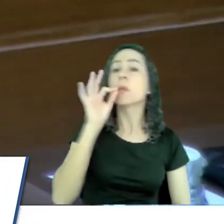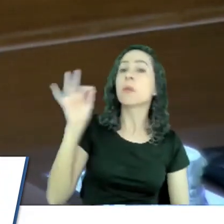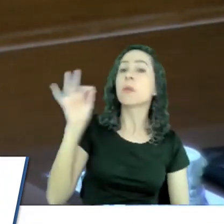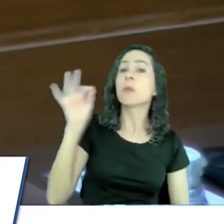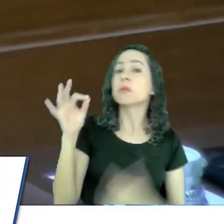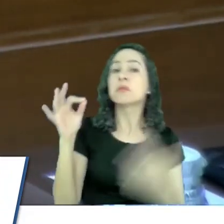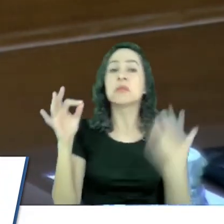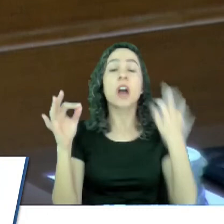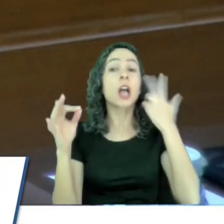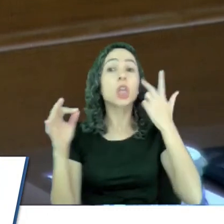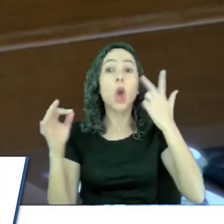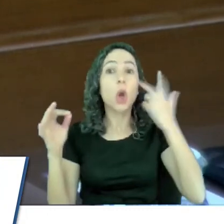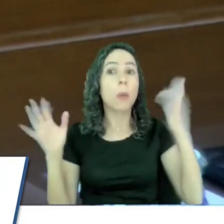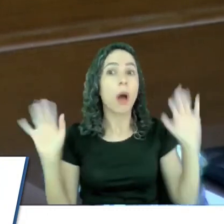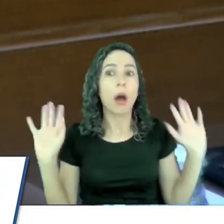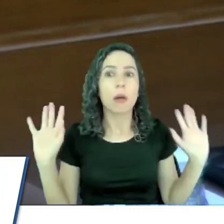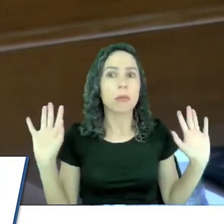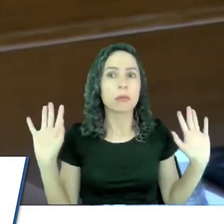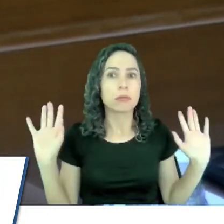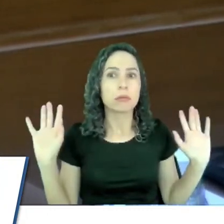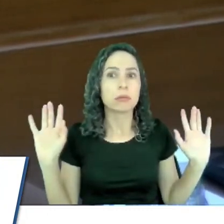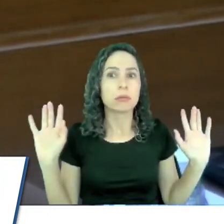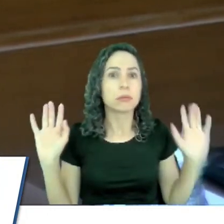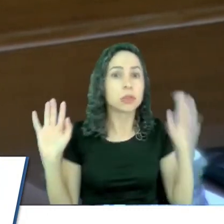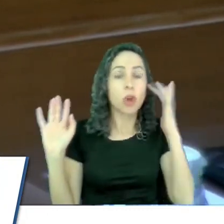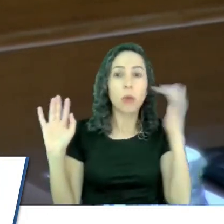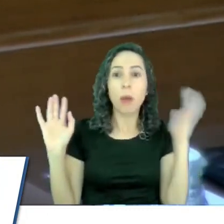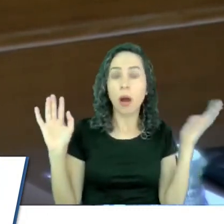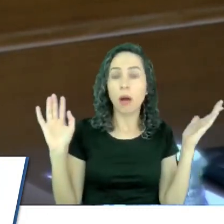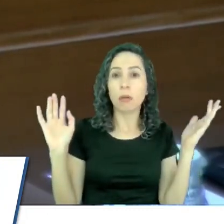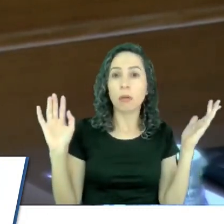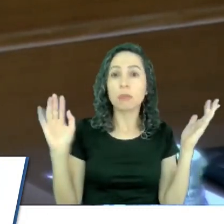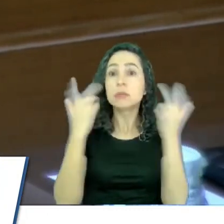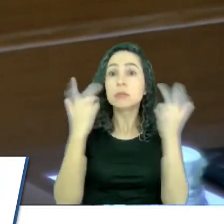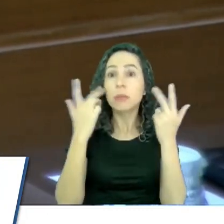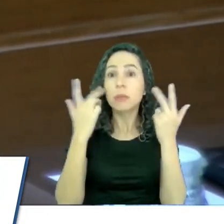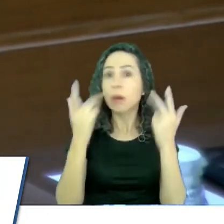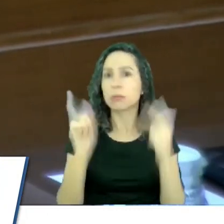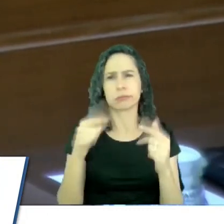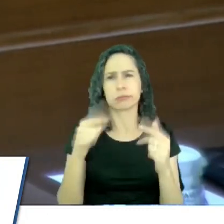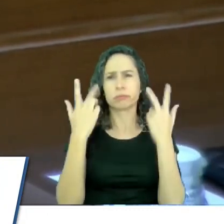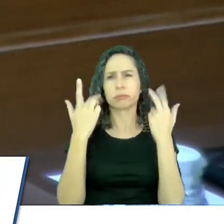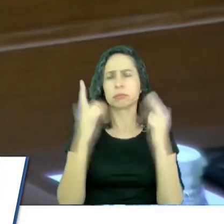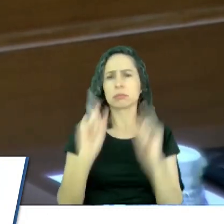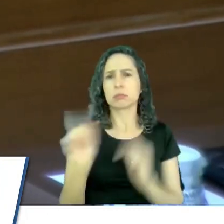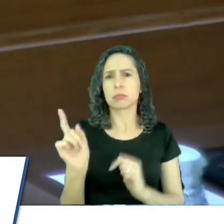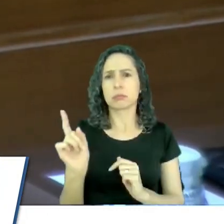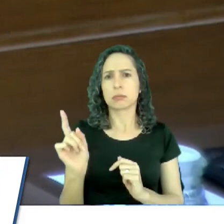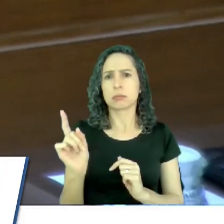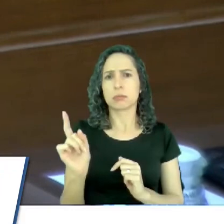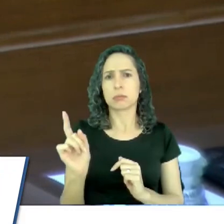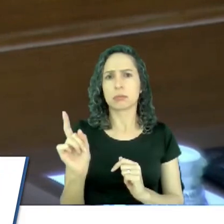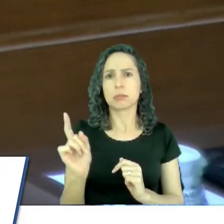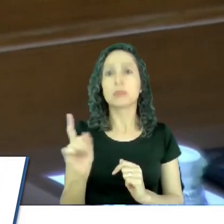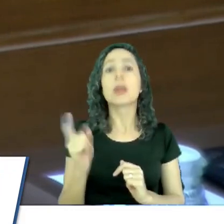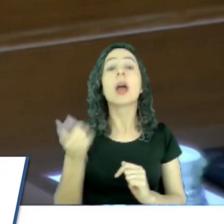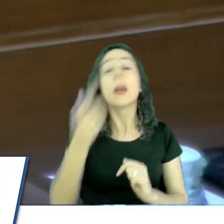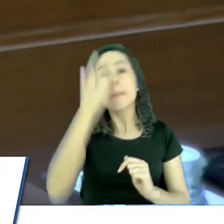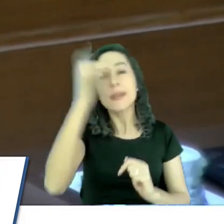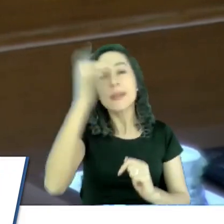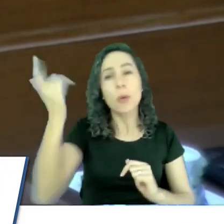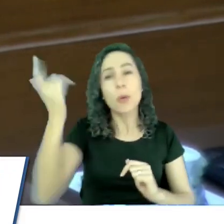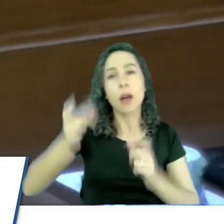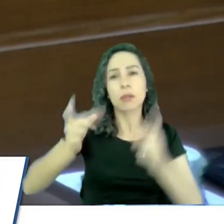natural, uma coisa normal. Está se tornando comum, mas não é normal. Nas questões dos ambulantes, nós já passamos ali mais várias